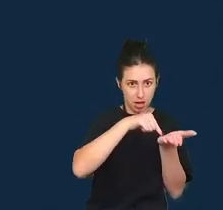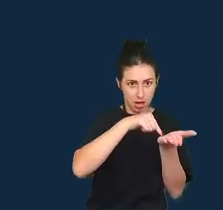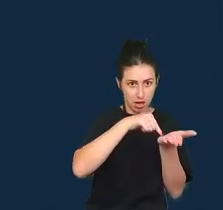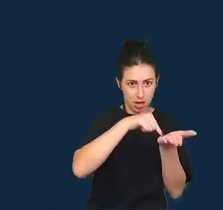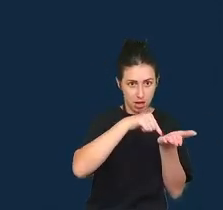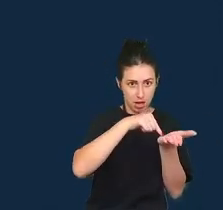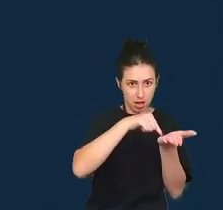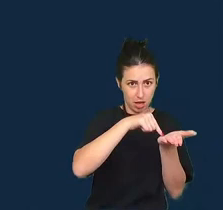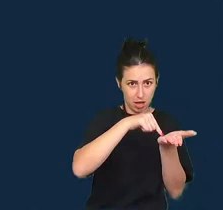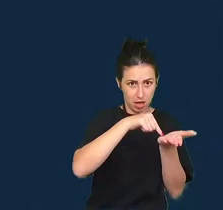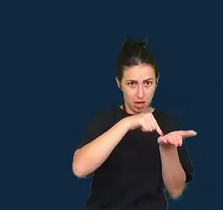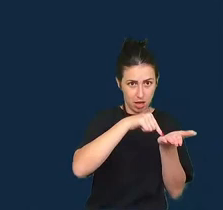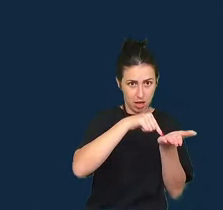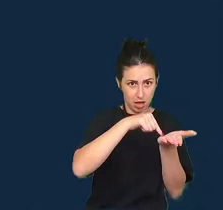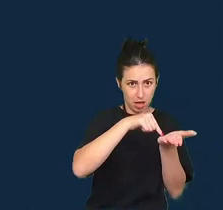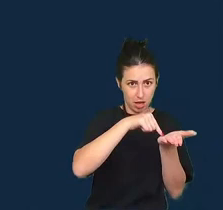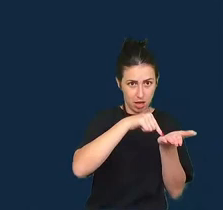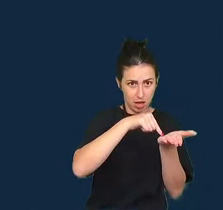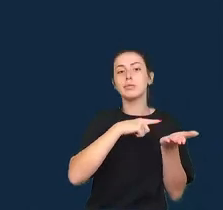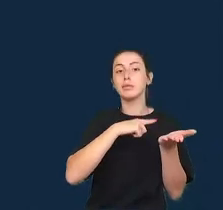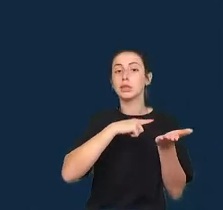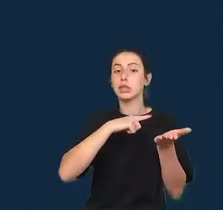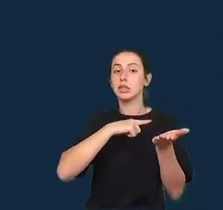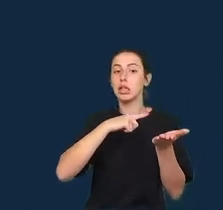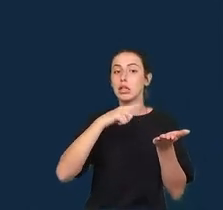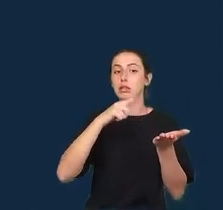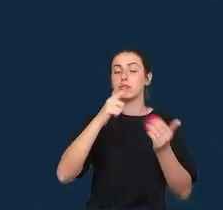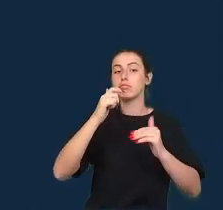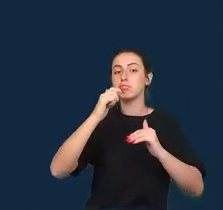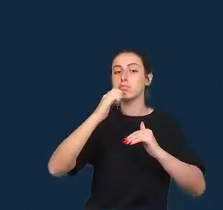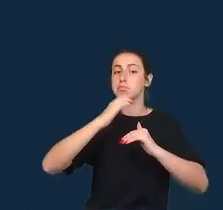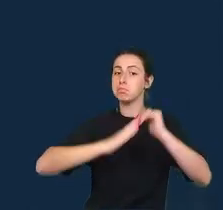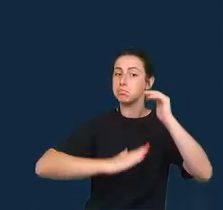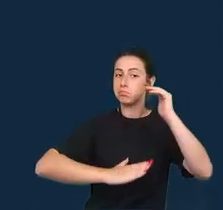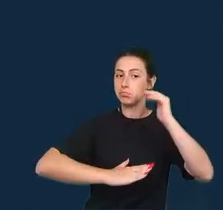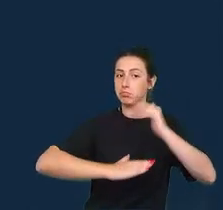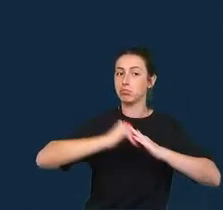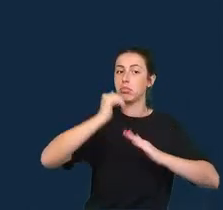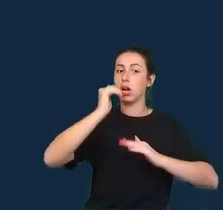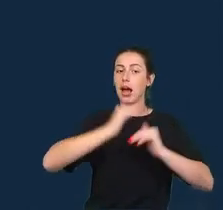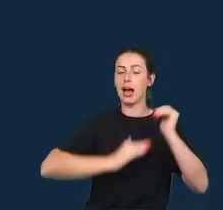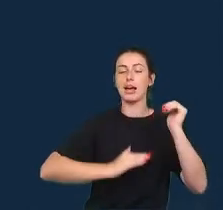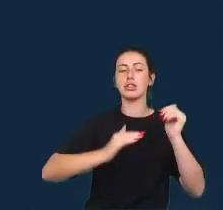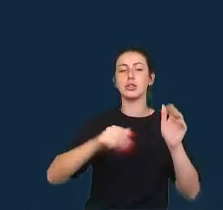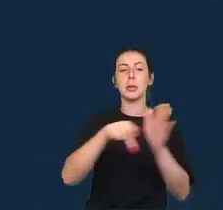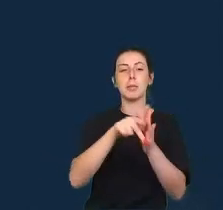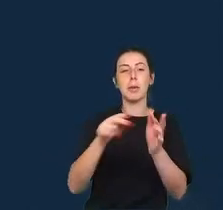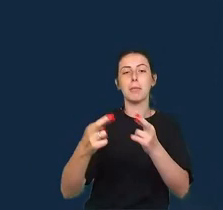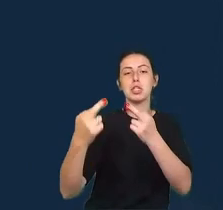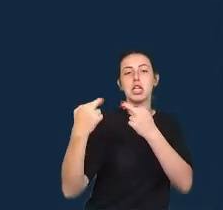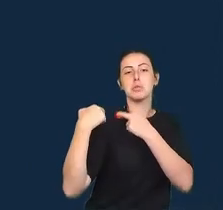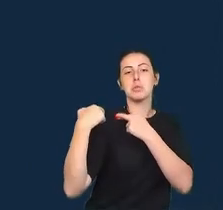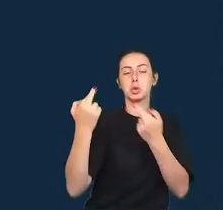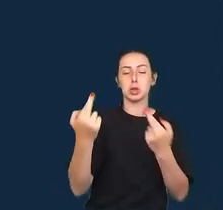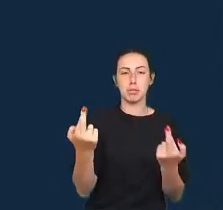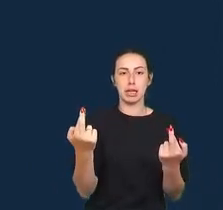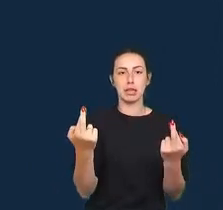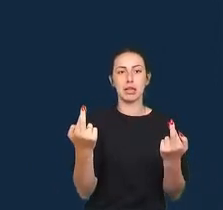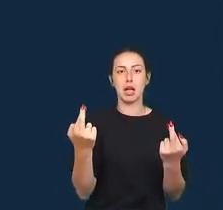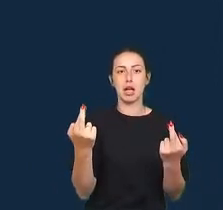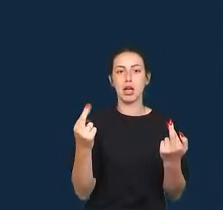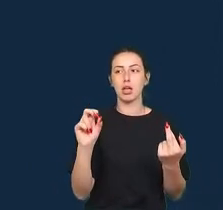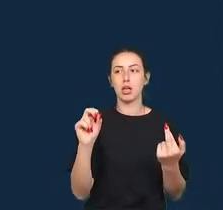como relato de responsabilidade ou de responsabilização